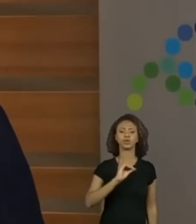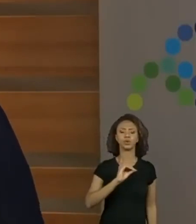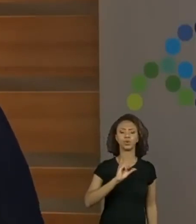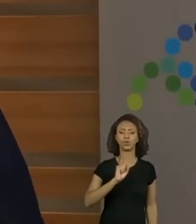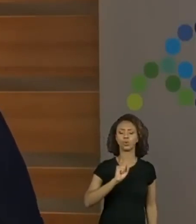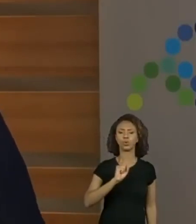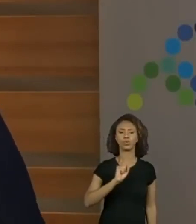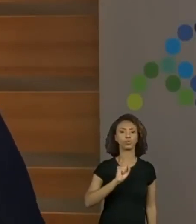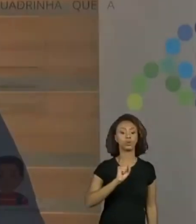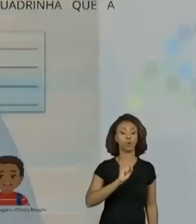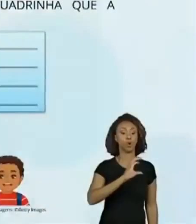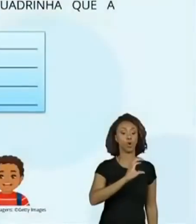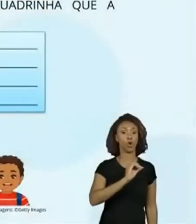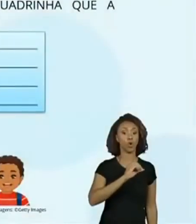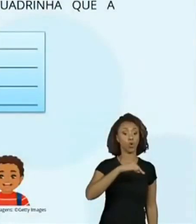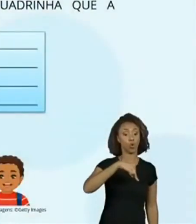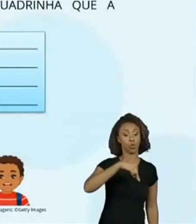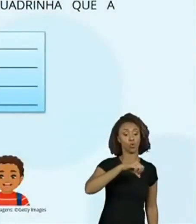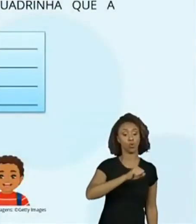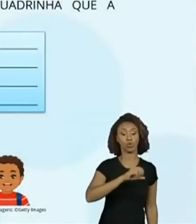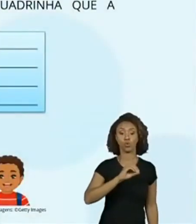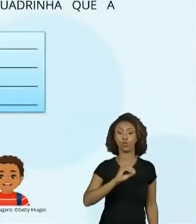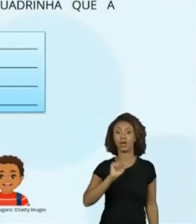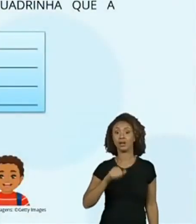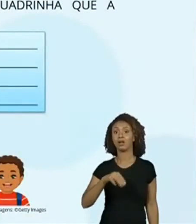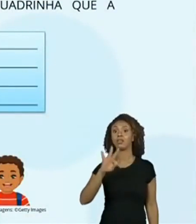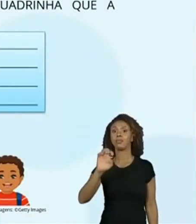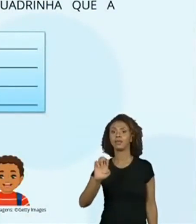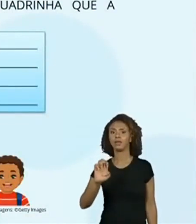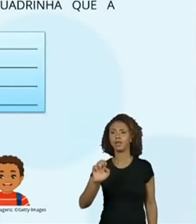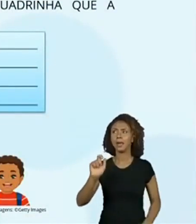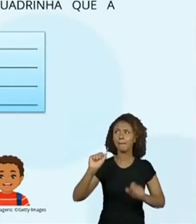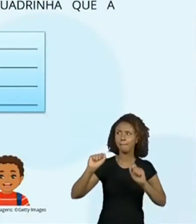o C? Você pode. Então, vamos lá.